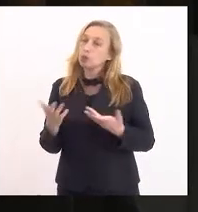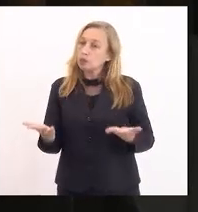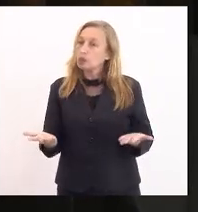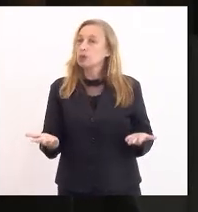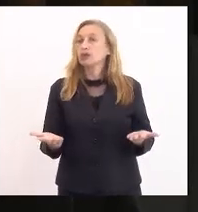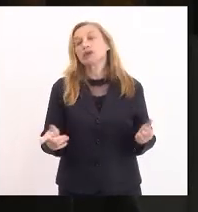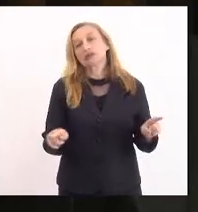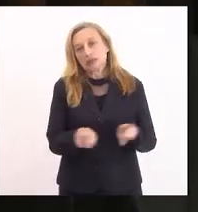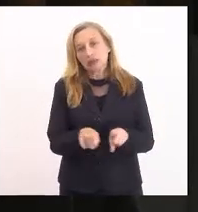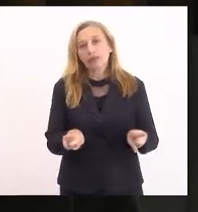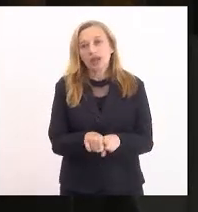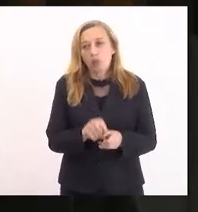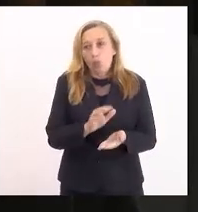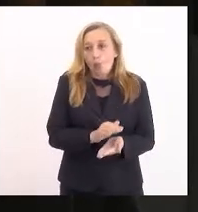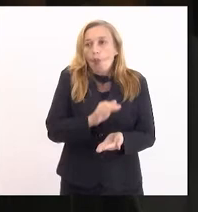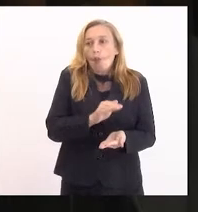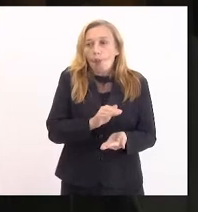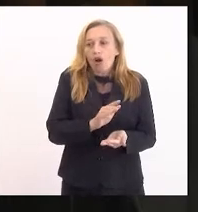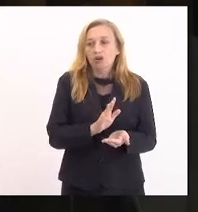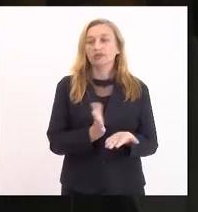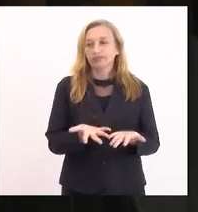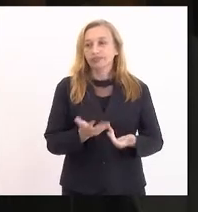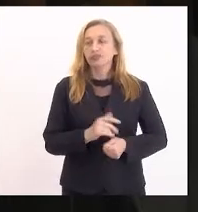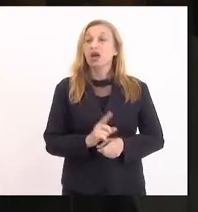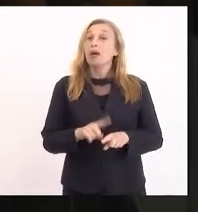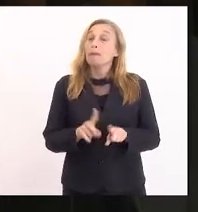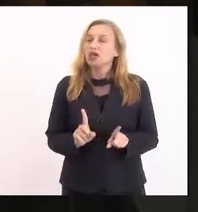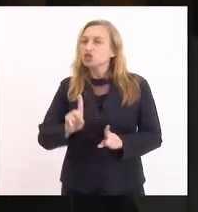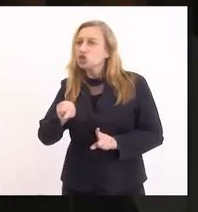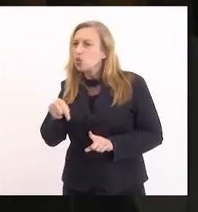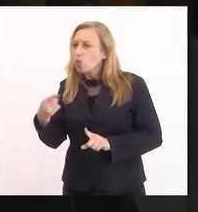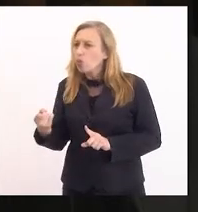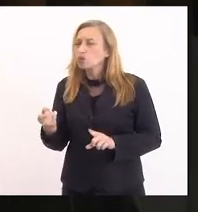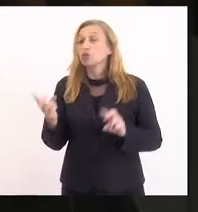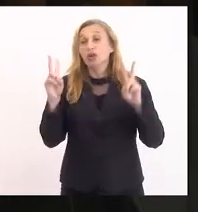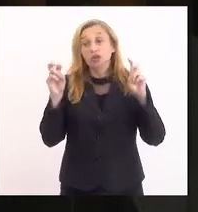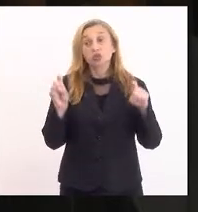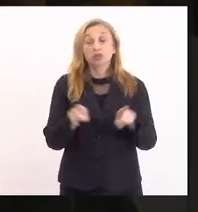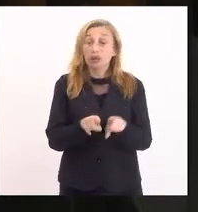também. Mas tem outro fator,